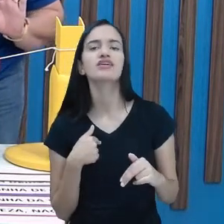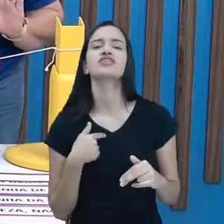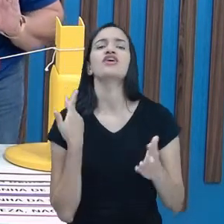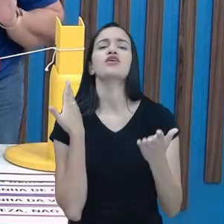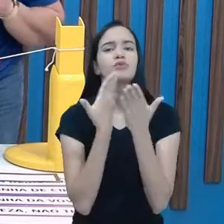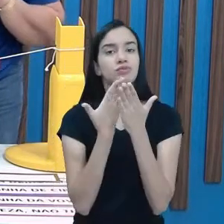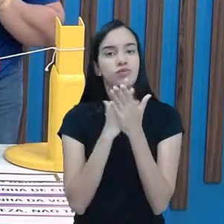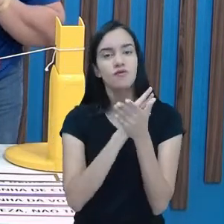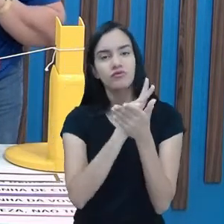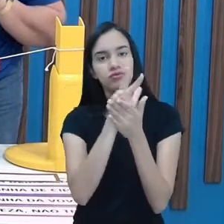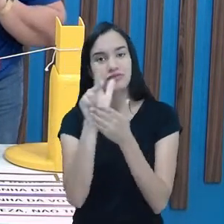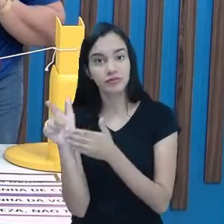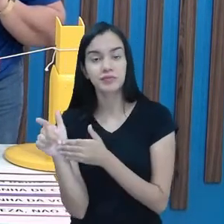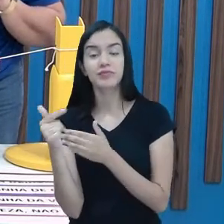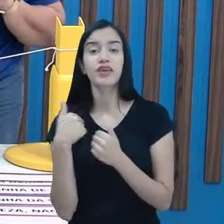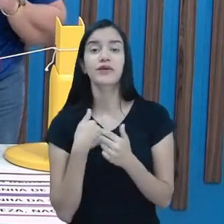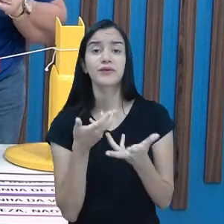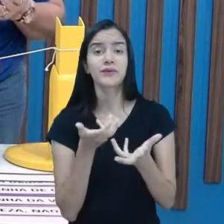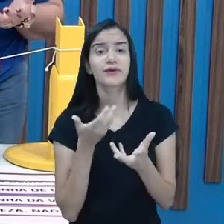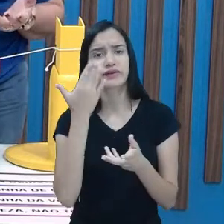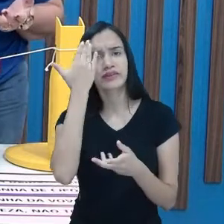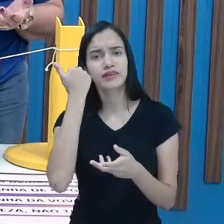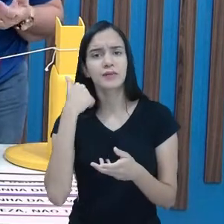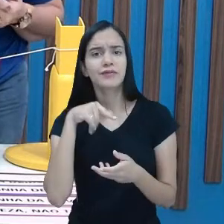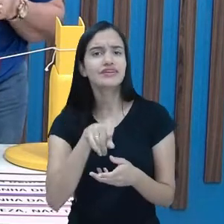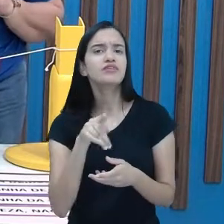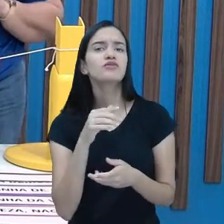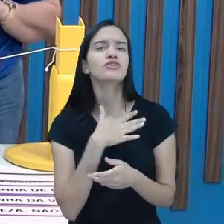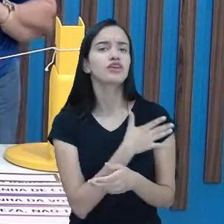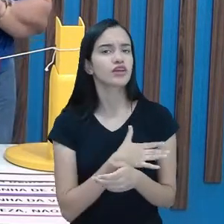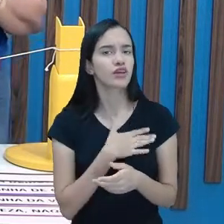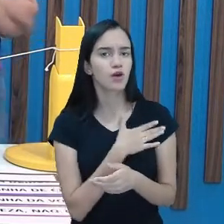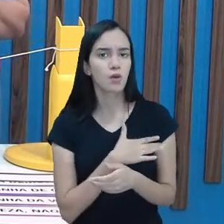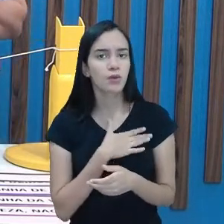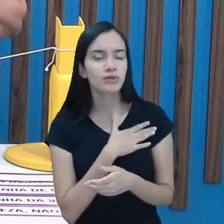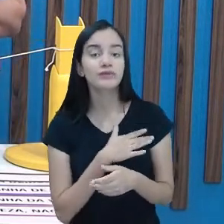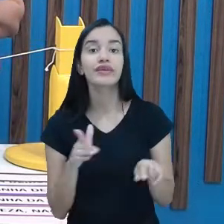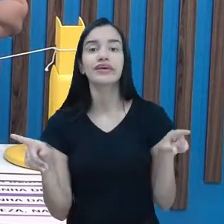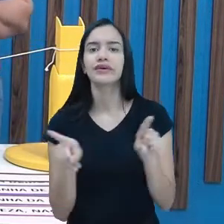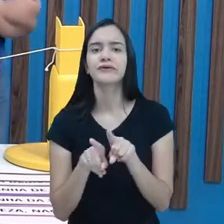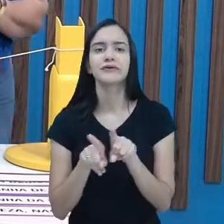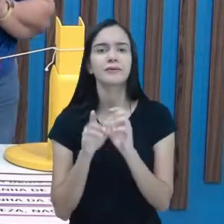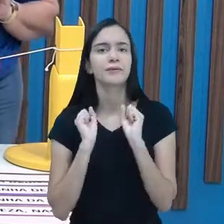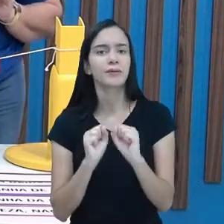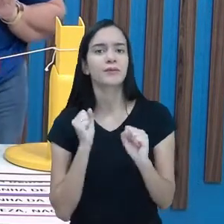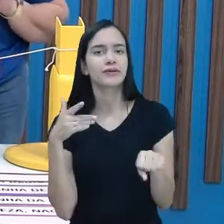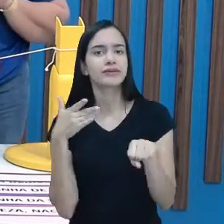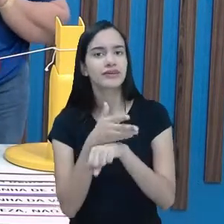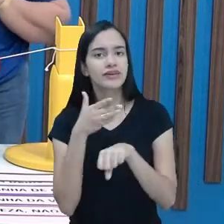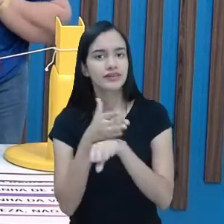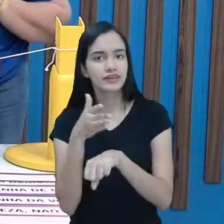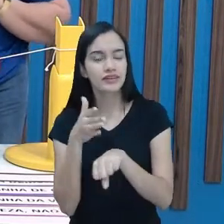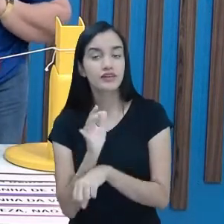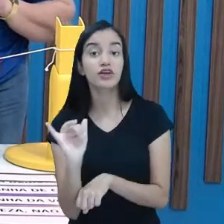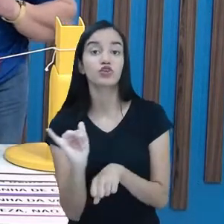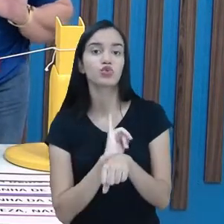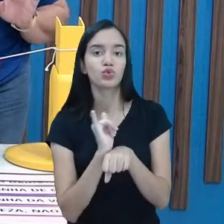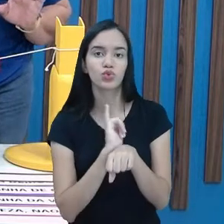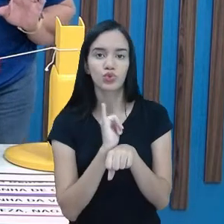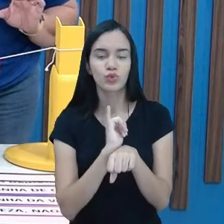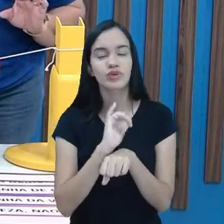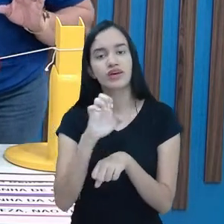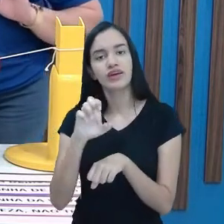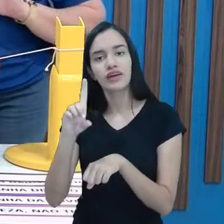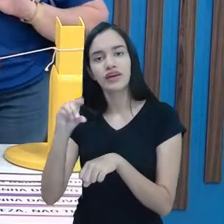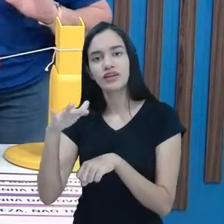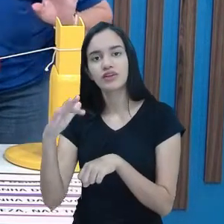várias aqui. Eu quero saber se você gosta de alguma, tá certo? E também você pode acessar o YouTube do Educa